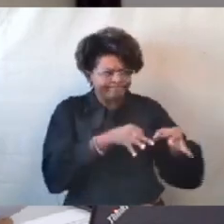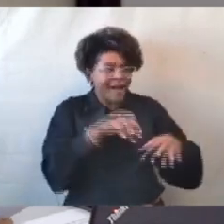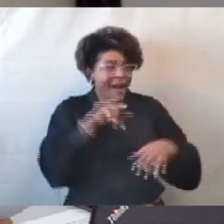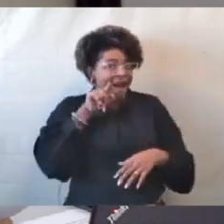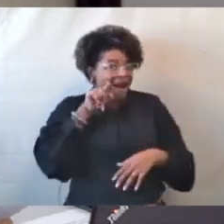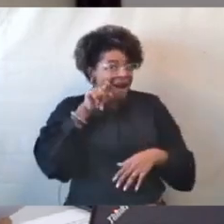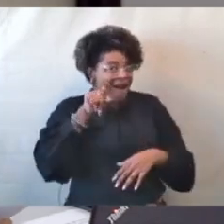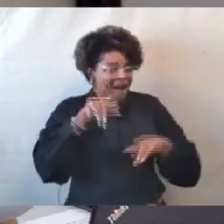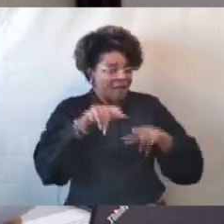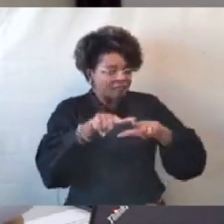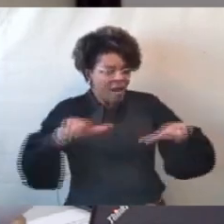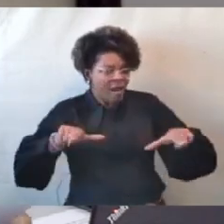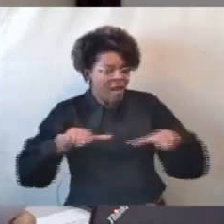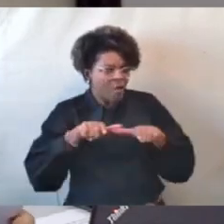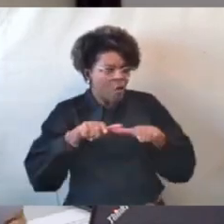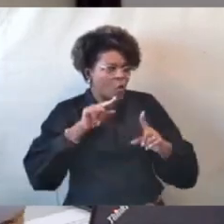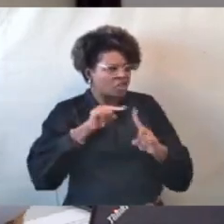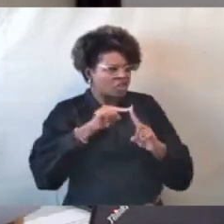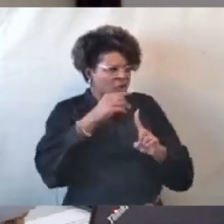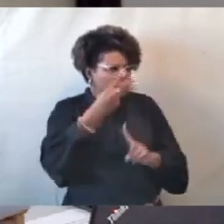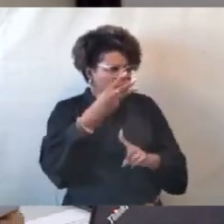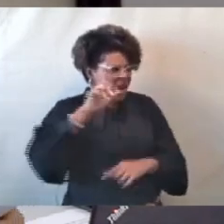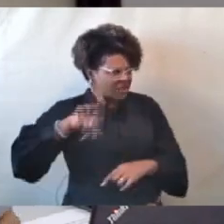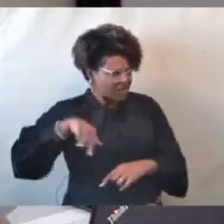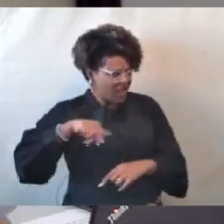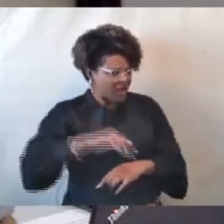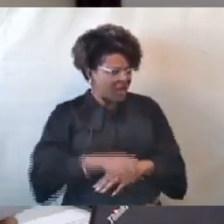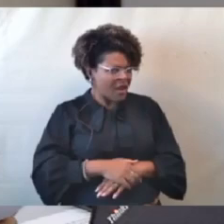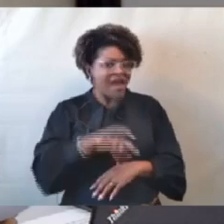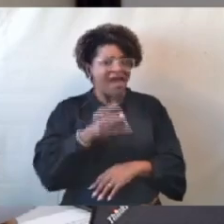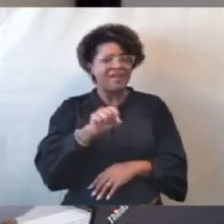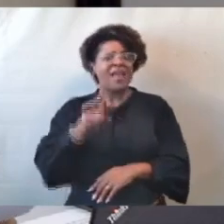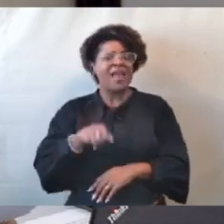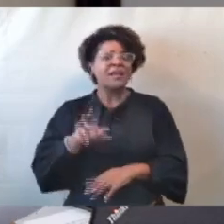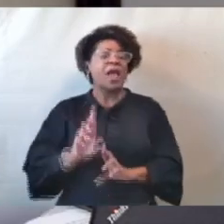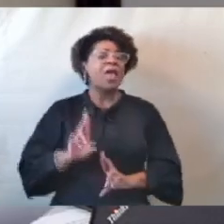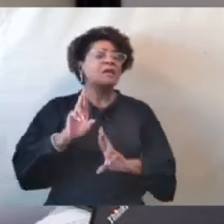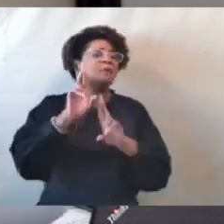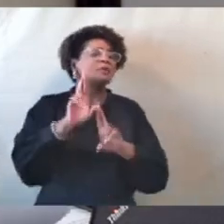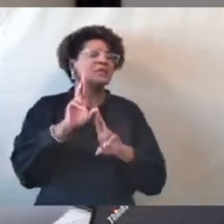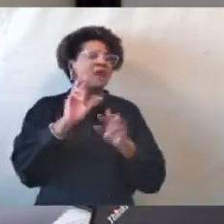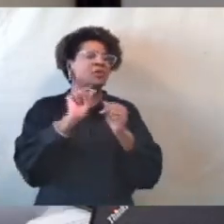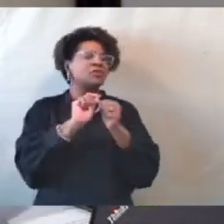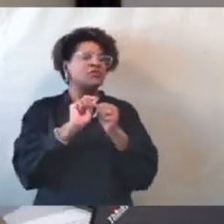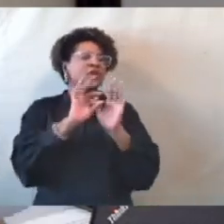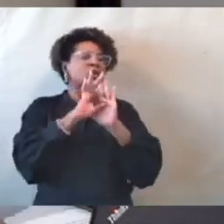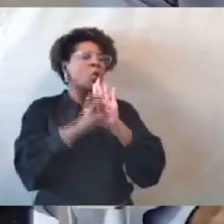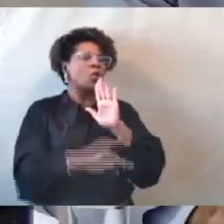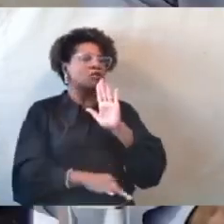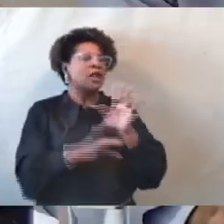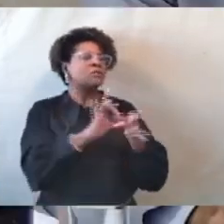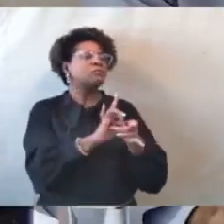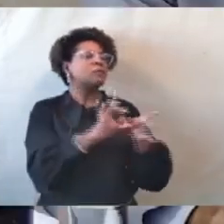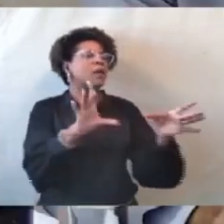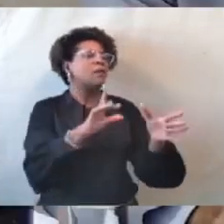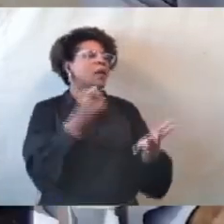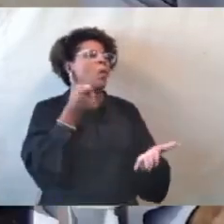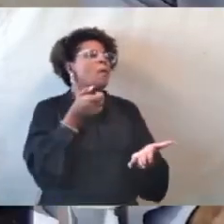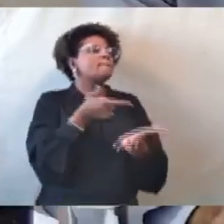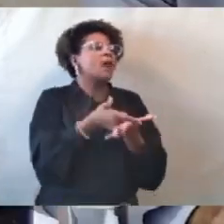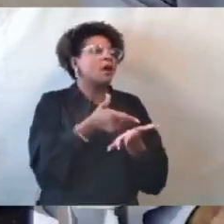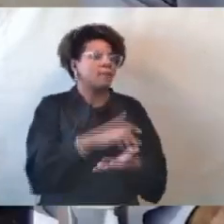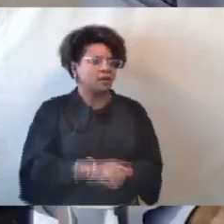3? Quem foi o responsável por atestar o cumprimento do contrato e autorizar o pagamento? Eu registro